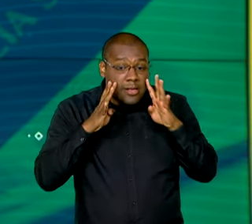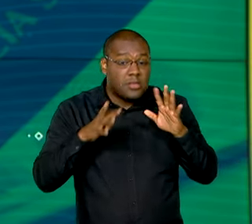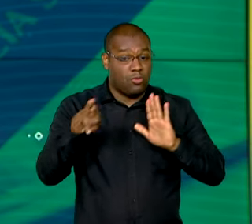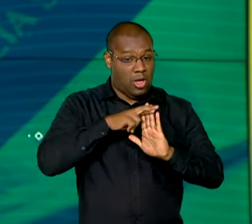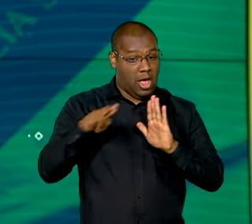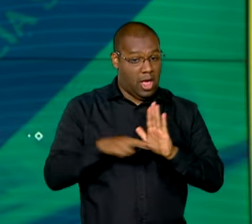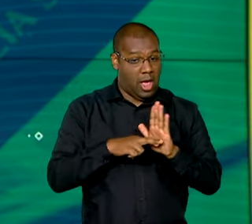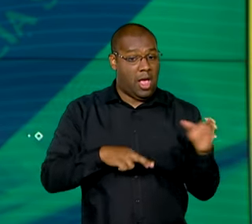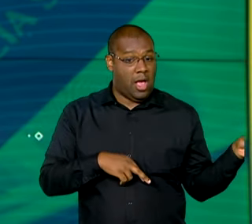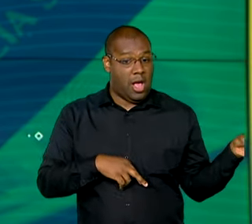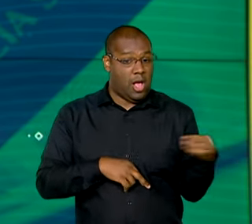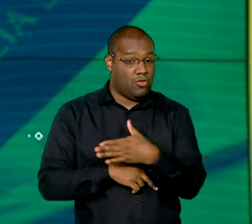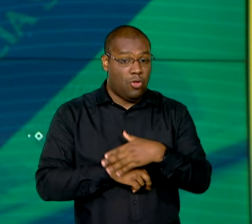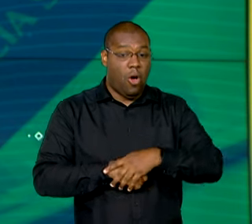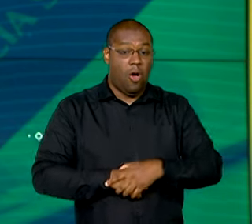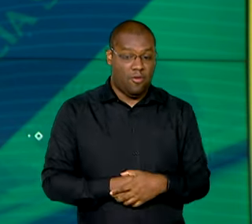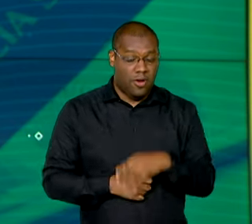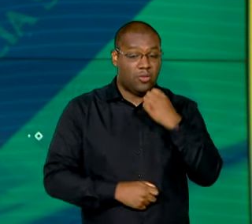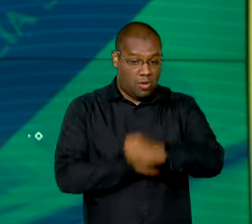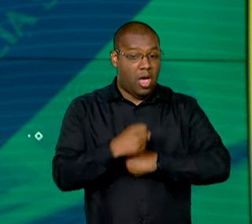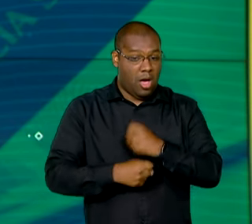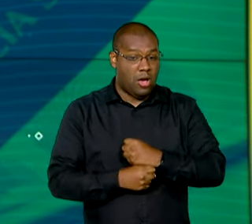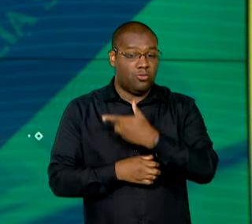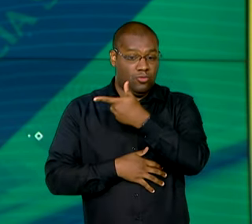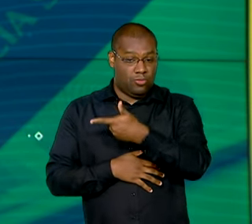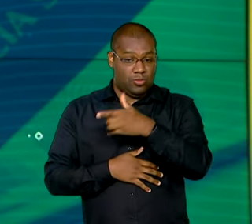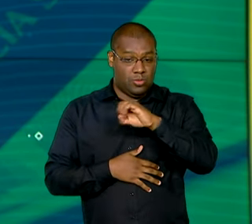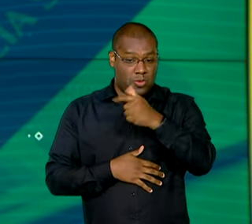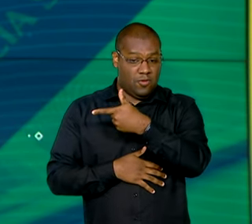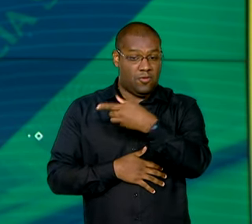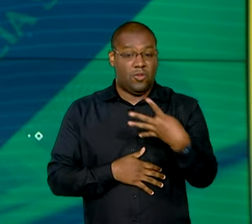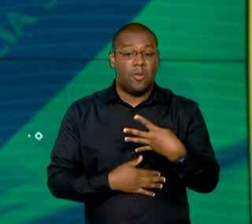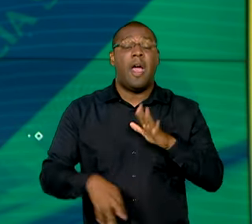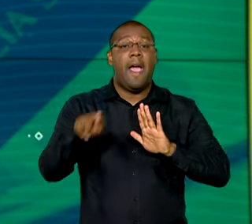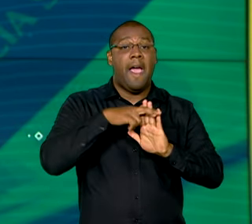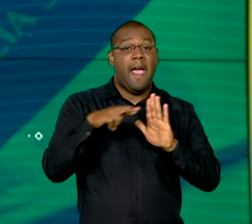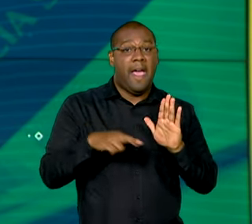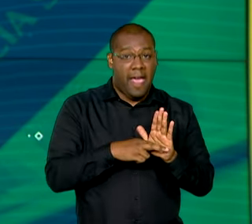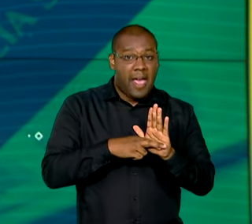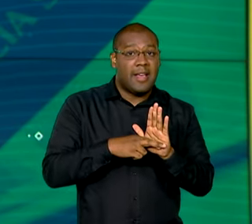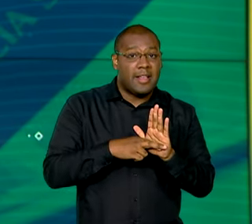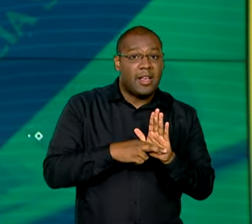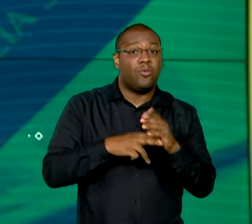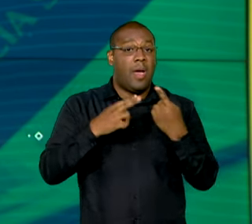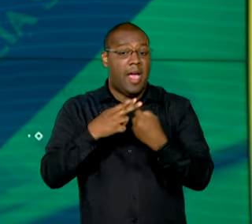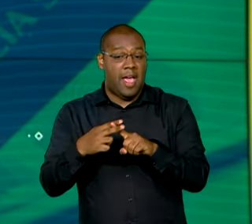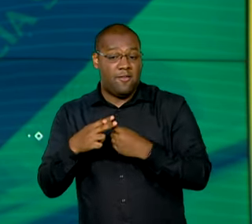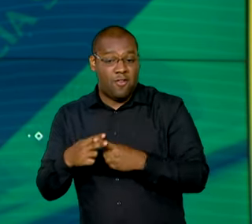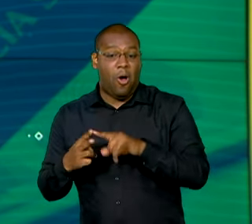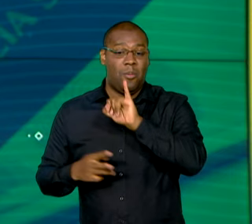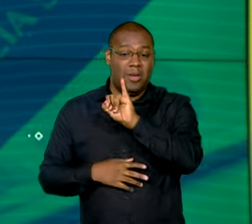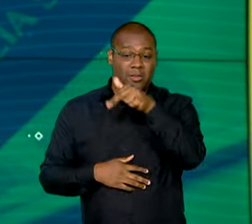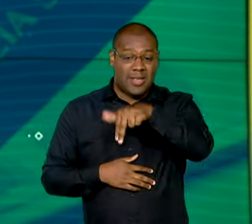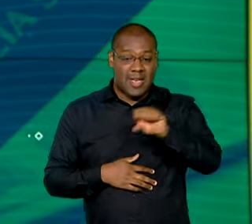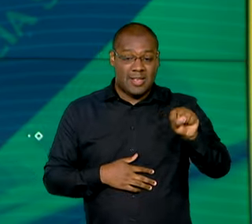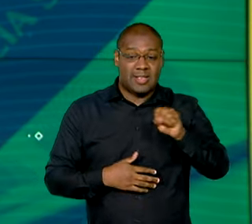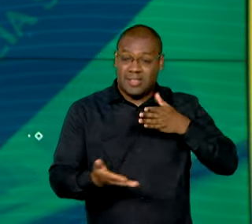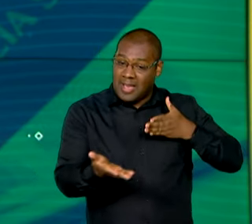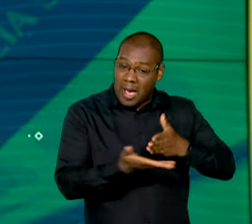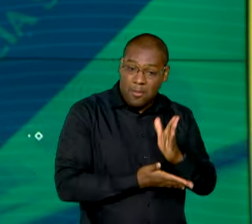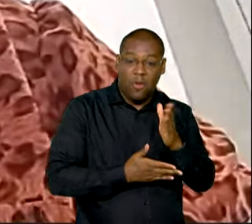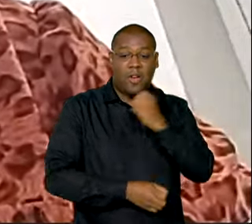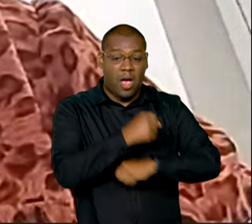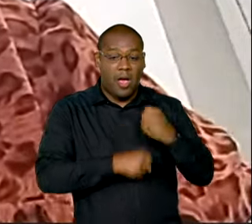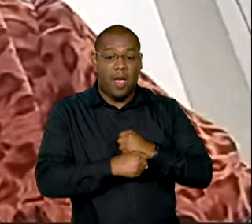regras que entraram em vigor neste ano. As normas fazem parte da reforma da Previdência aprovada em 2019.